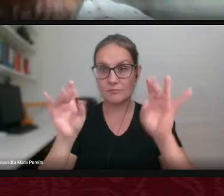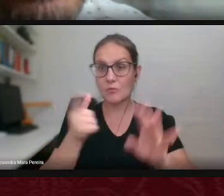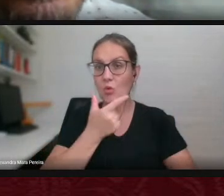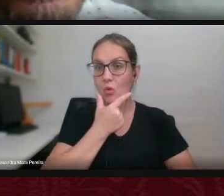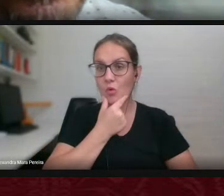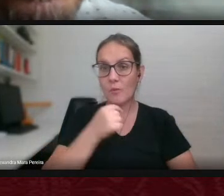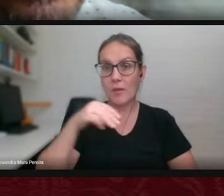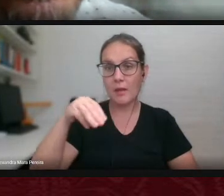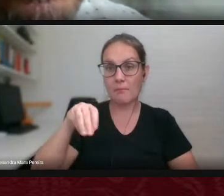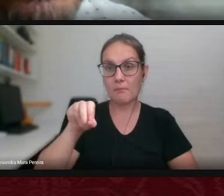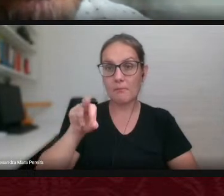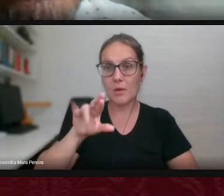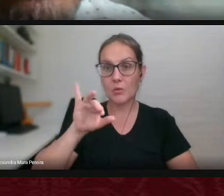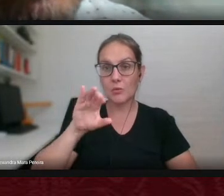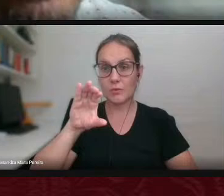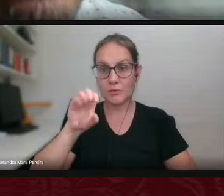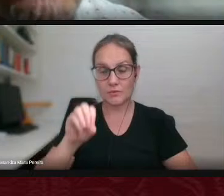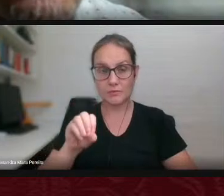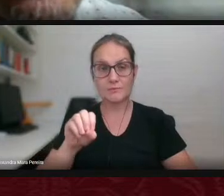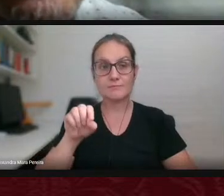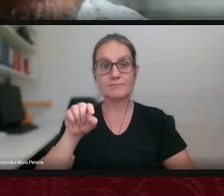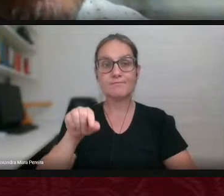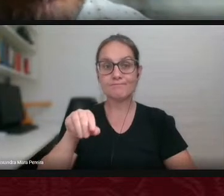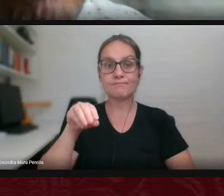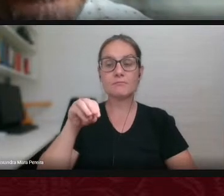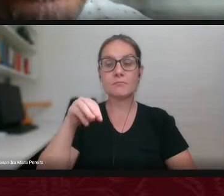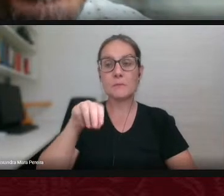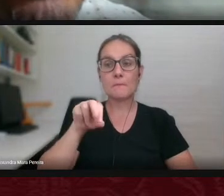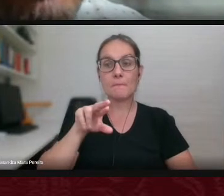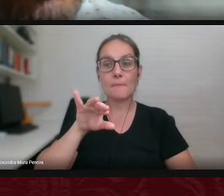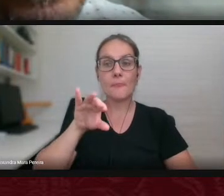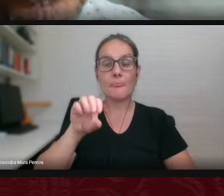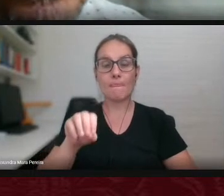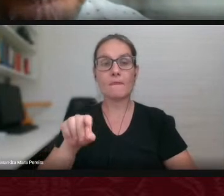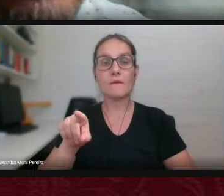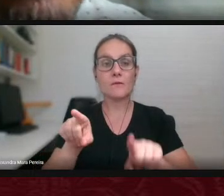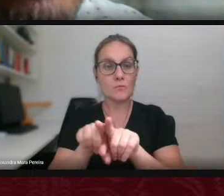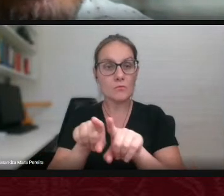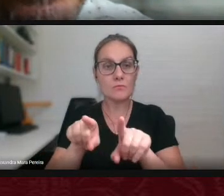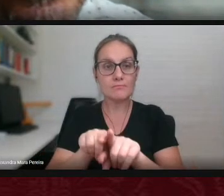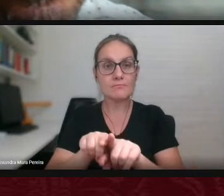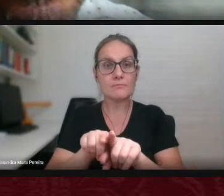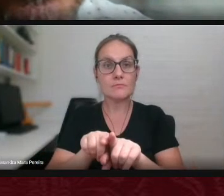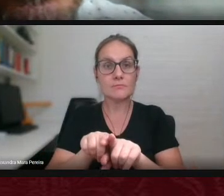o Maurício da editora